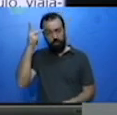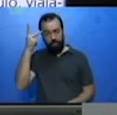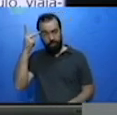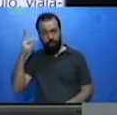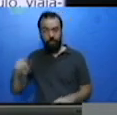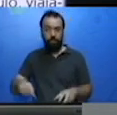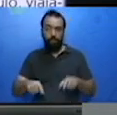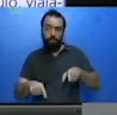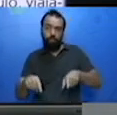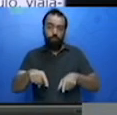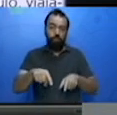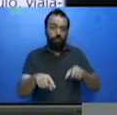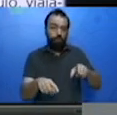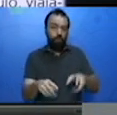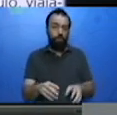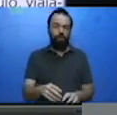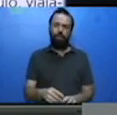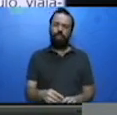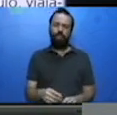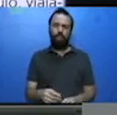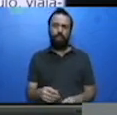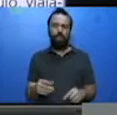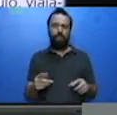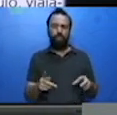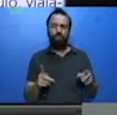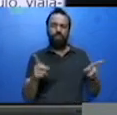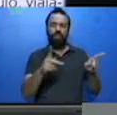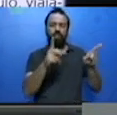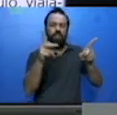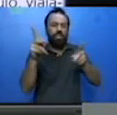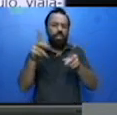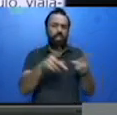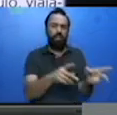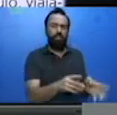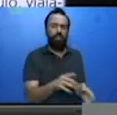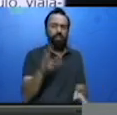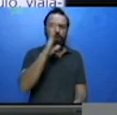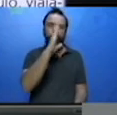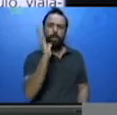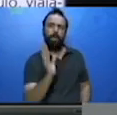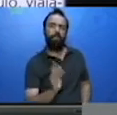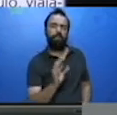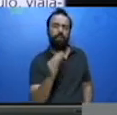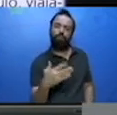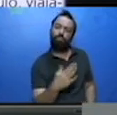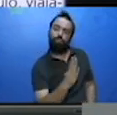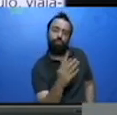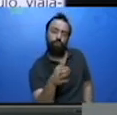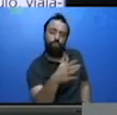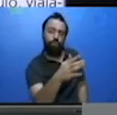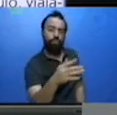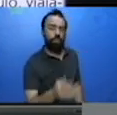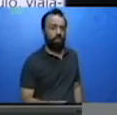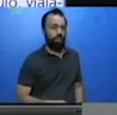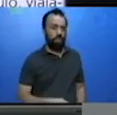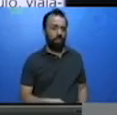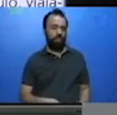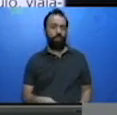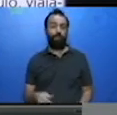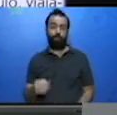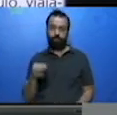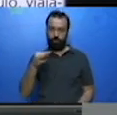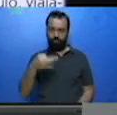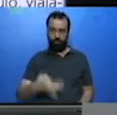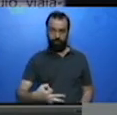quilômetros e mais quilômetros em direção do interior do Brasil. Está correto? Muito bem, está